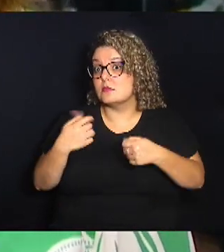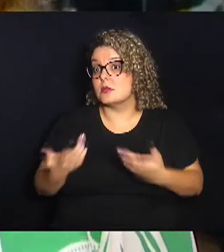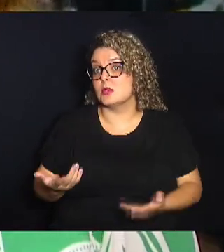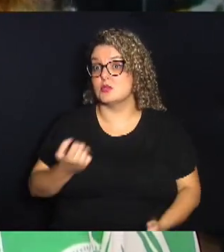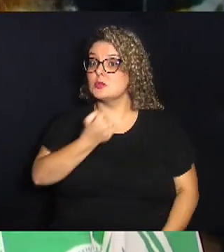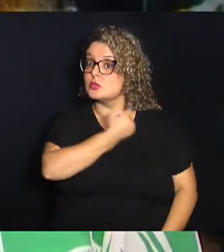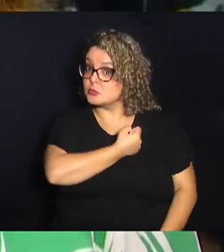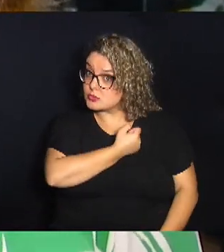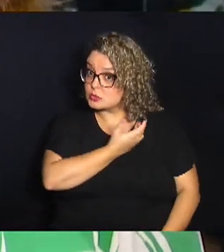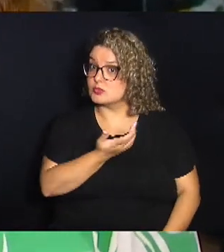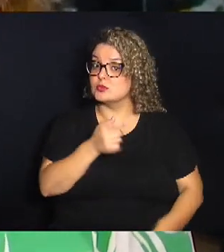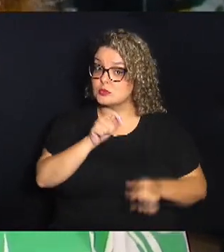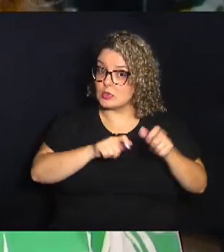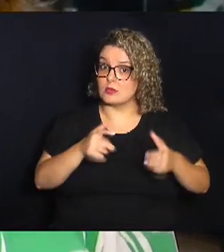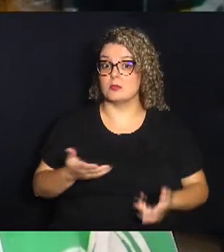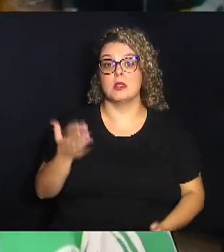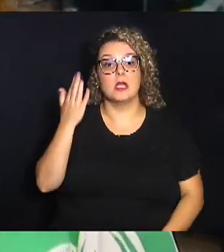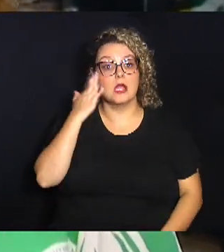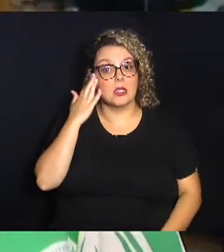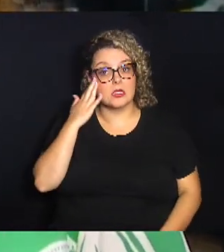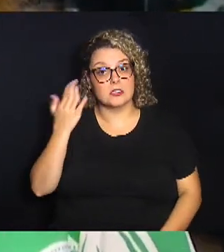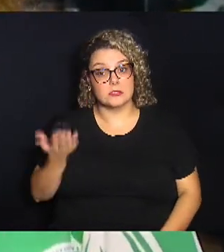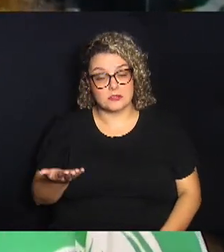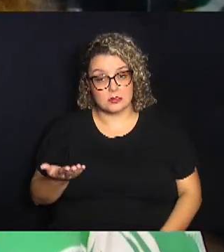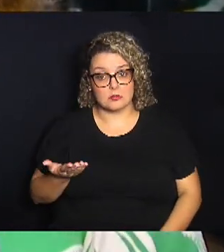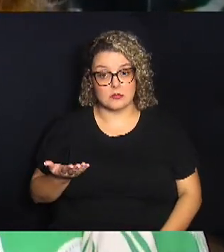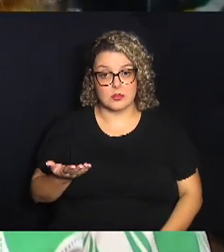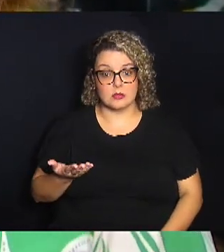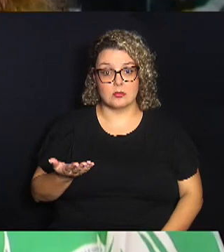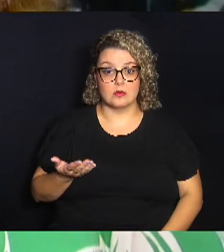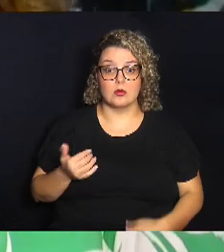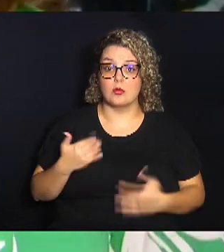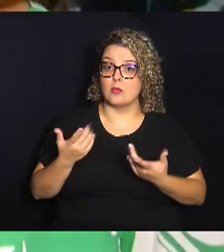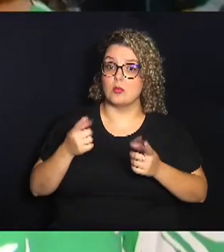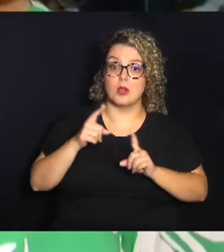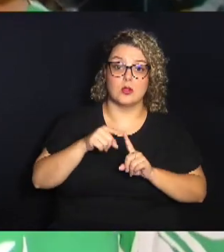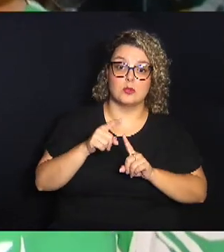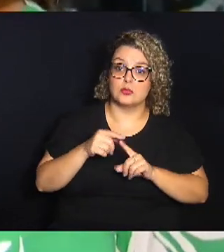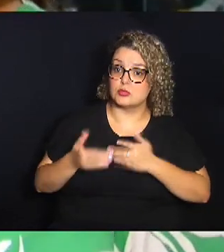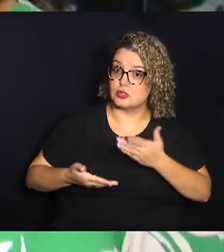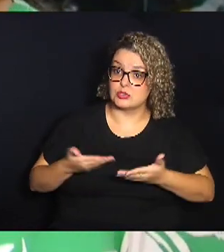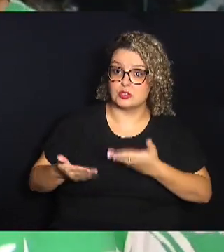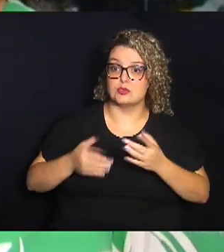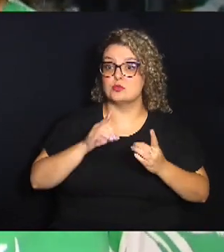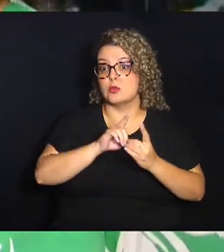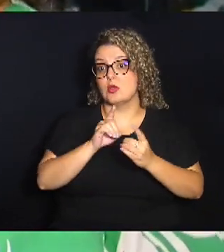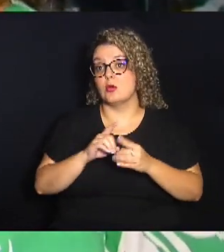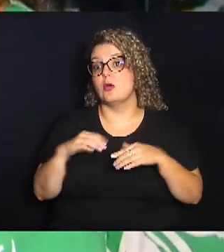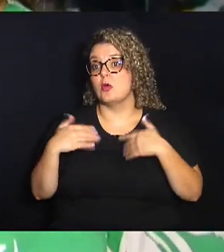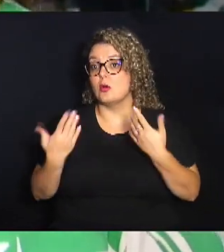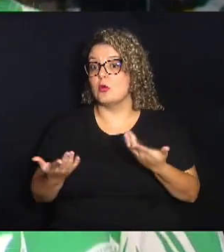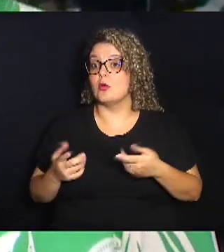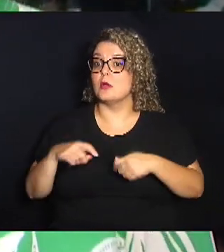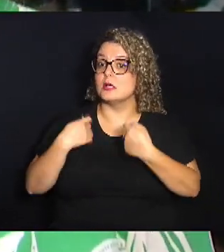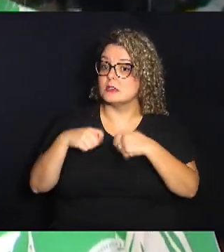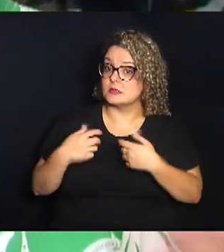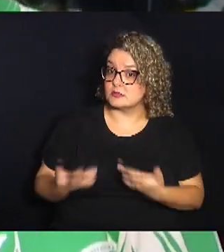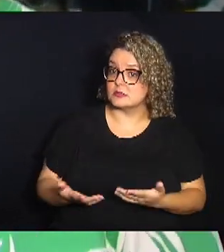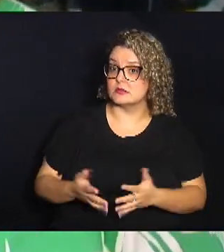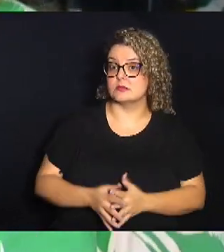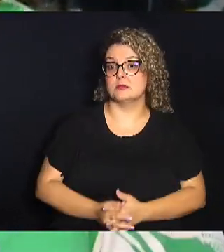número dessas pessoas para saber até que tipo de serviço atende, quais são essas necessidades,